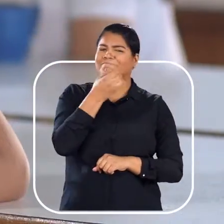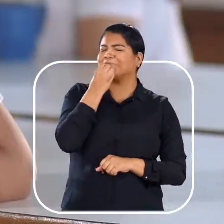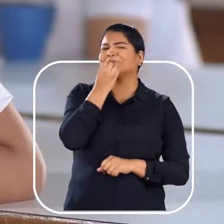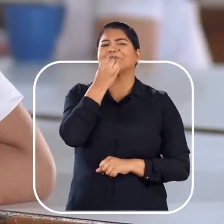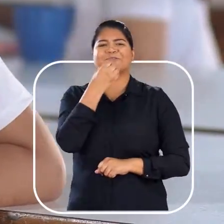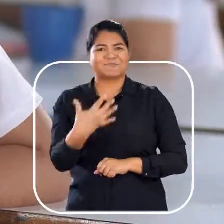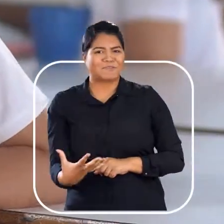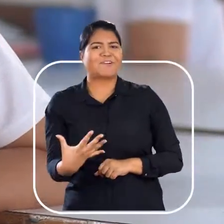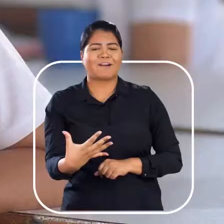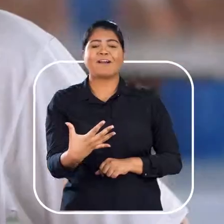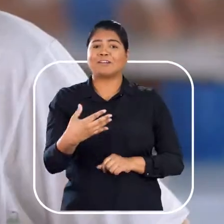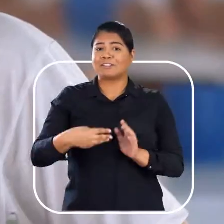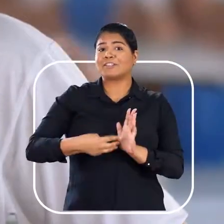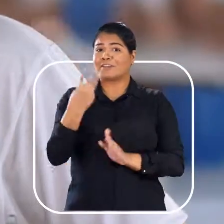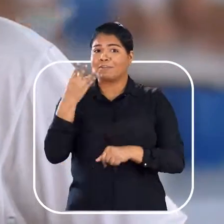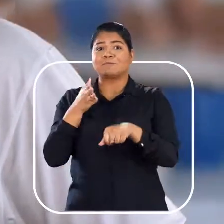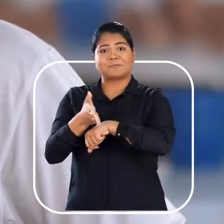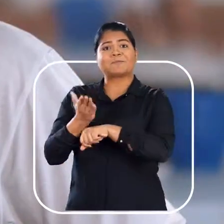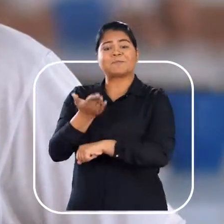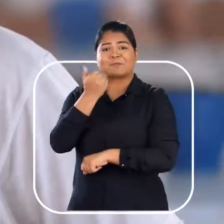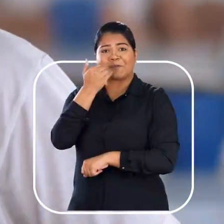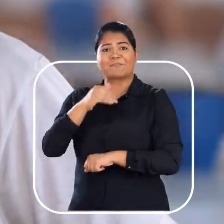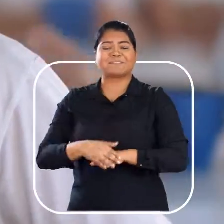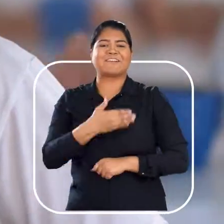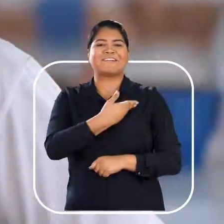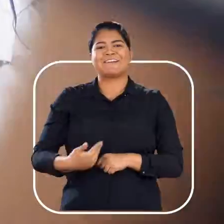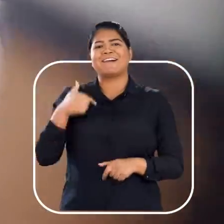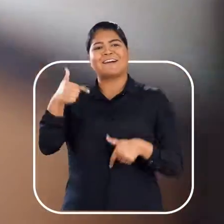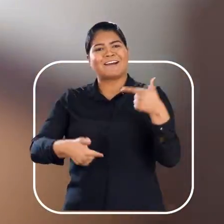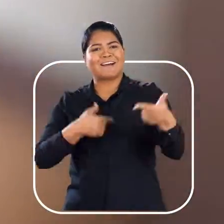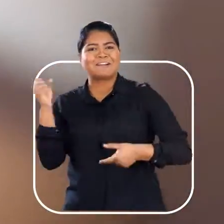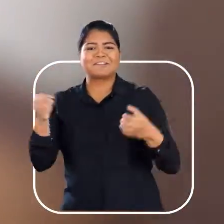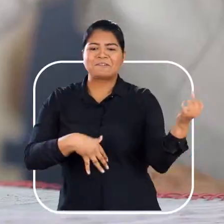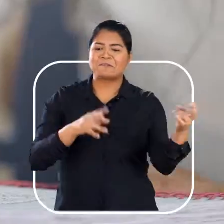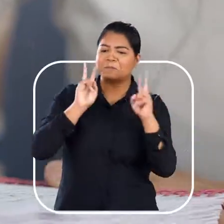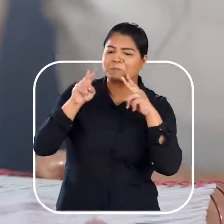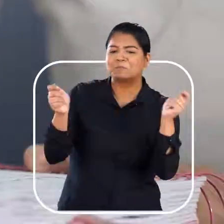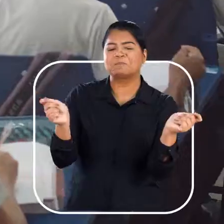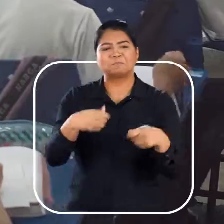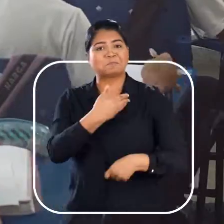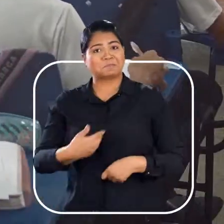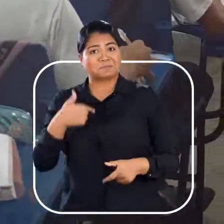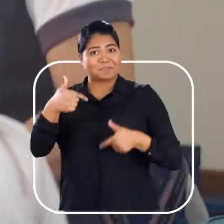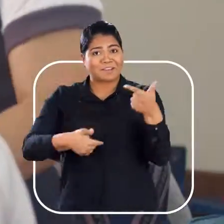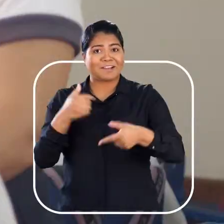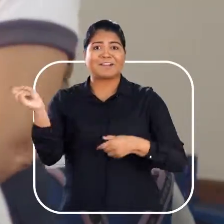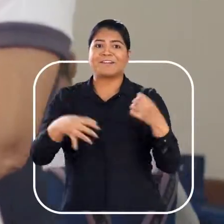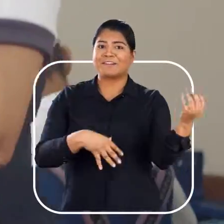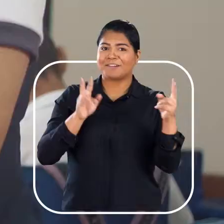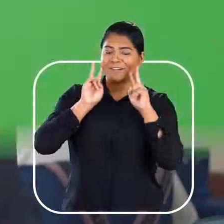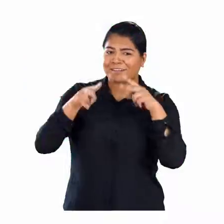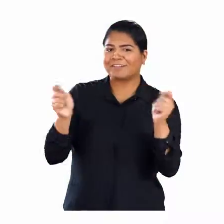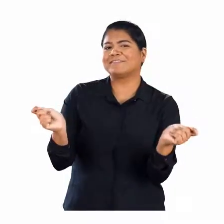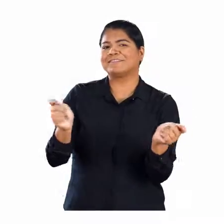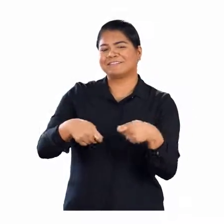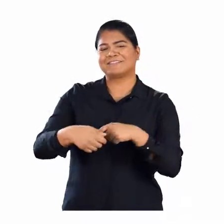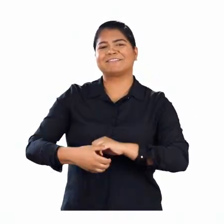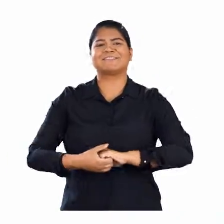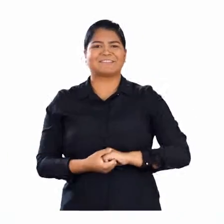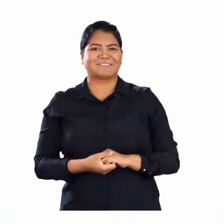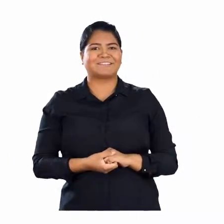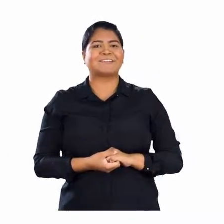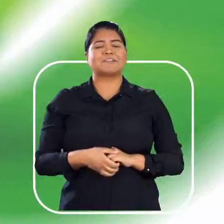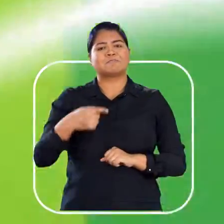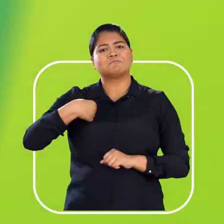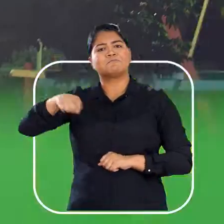gostosa, muito boa São três refeições que a gente faz O governo trabalhou, o resultado apareceu O governo trabalhou, o